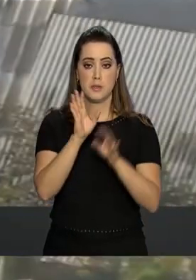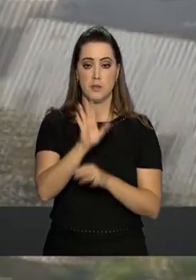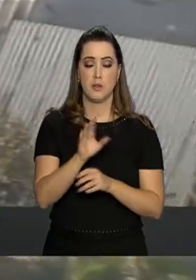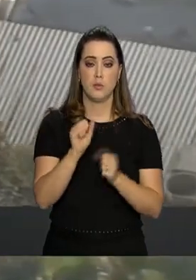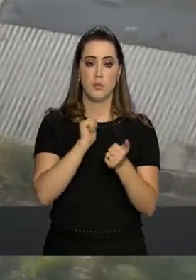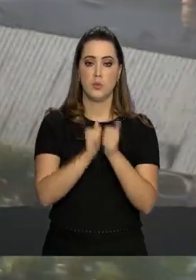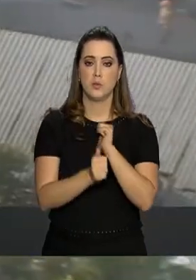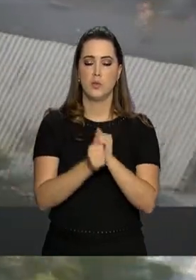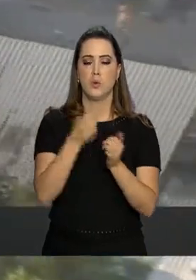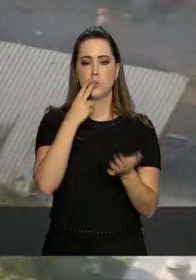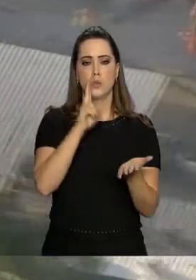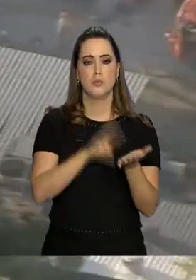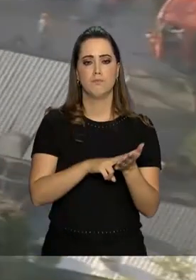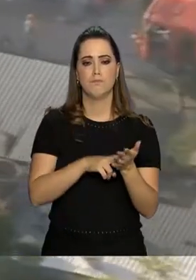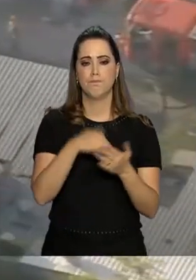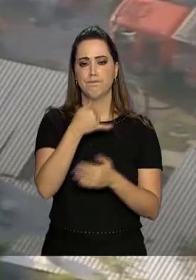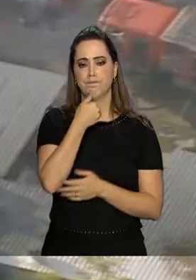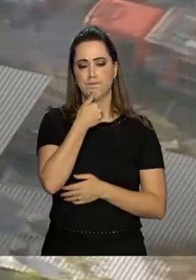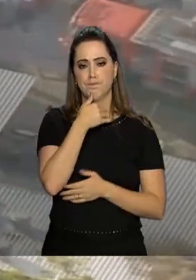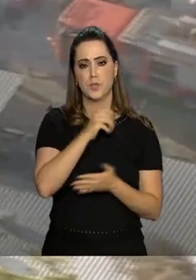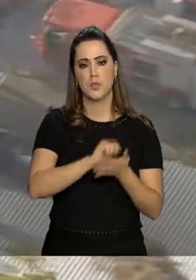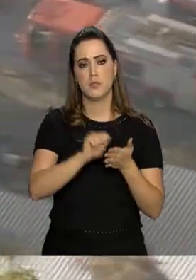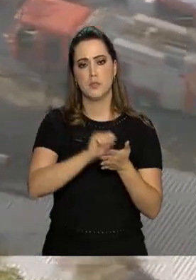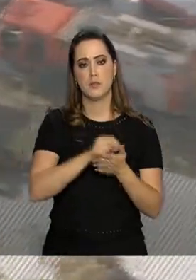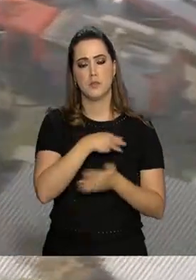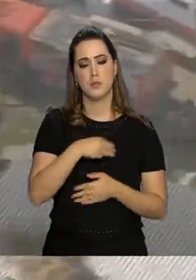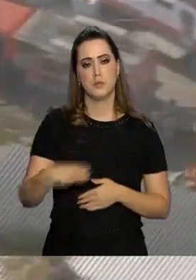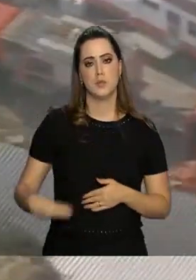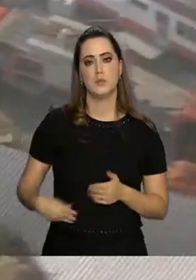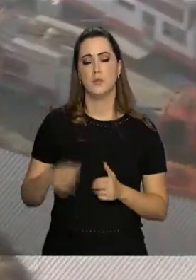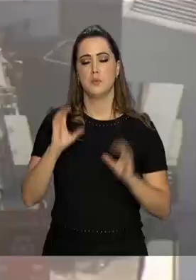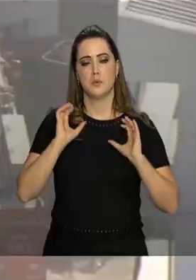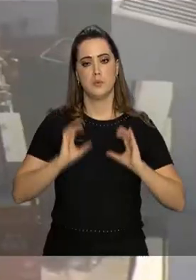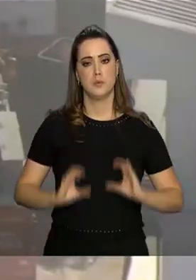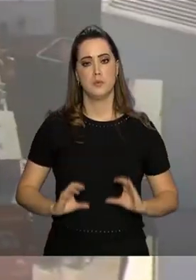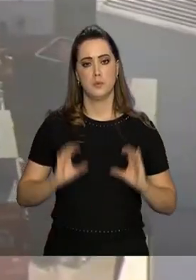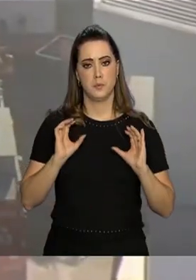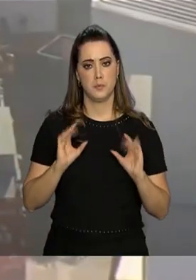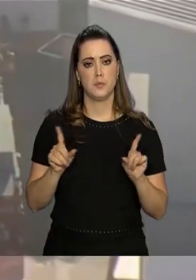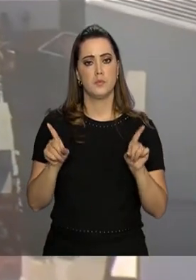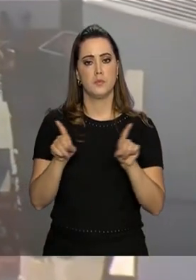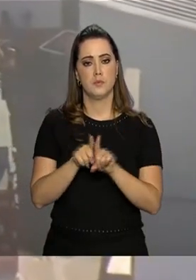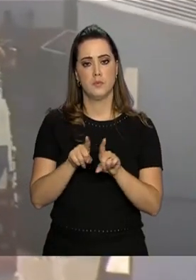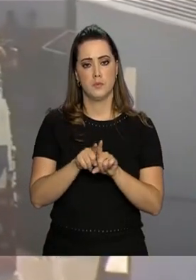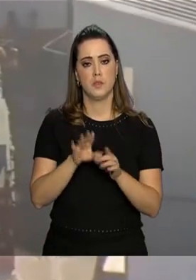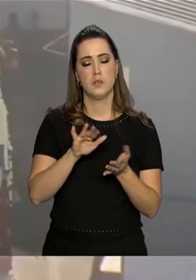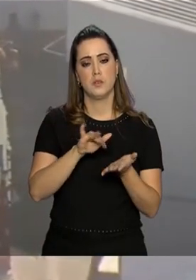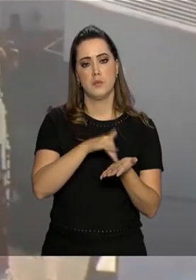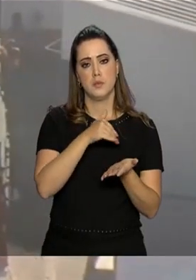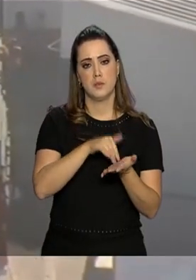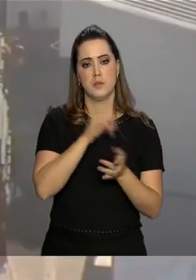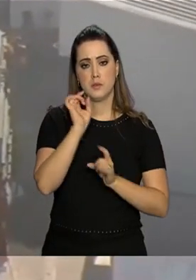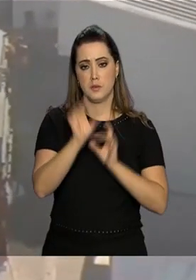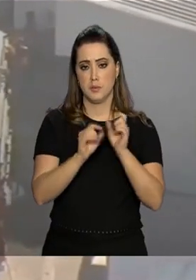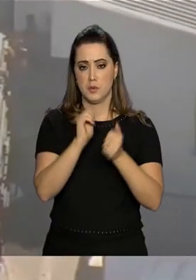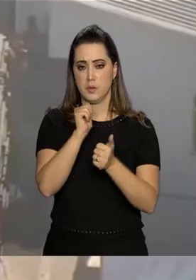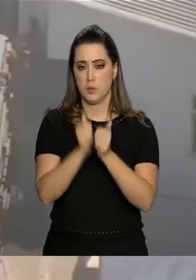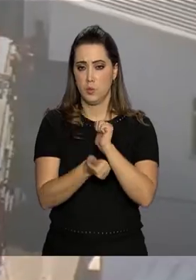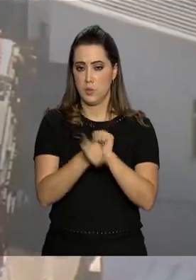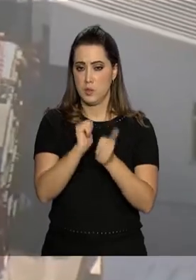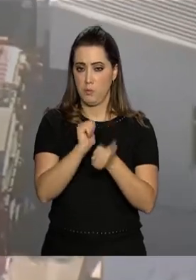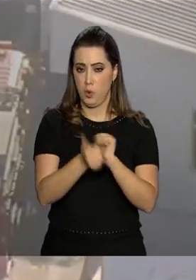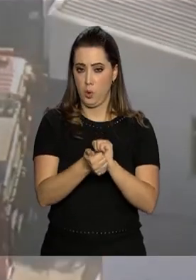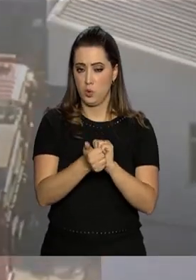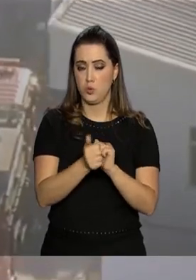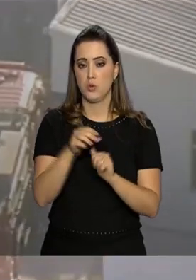divulgou uma nota de pesar, assinada pelo ministro da Cidadania, Osmar Terra, e o secretário especial do esporte,